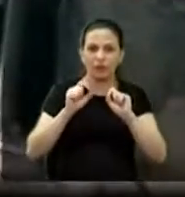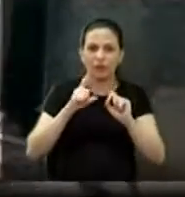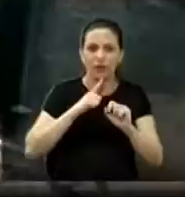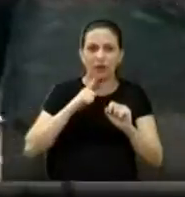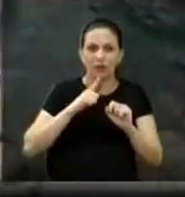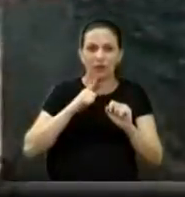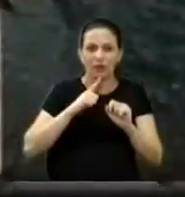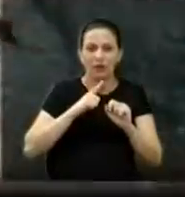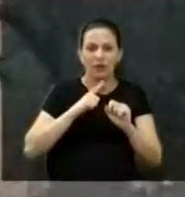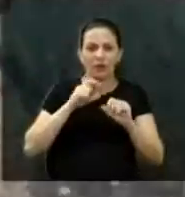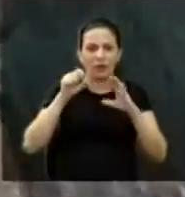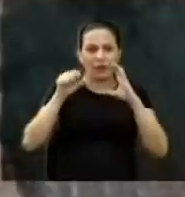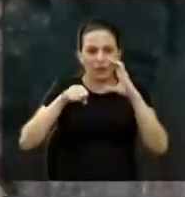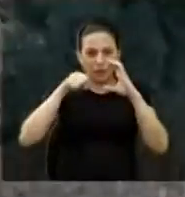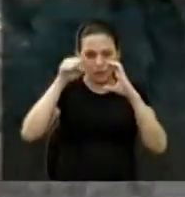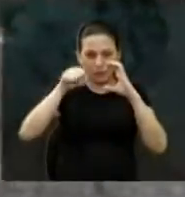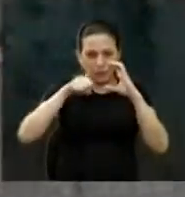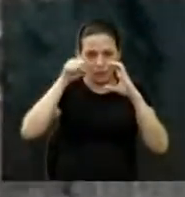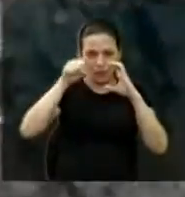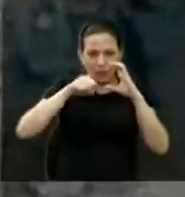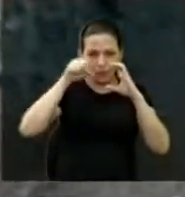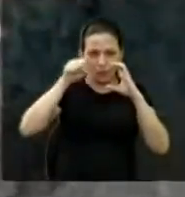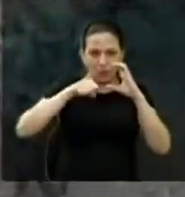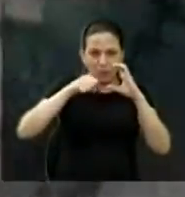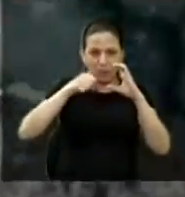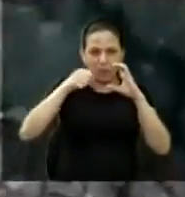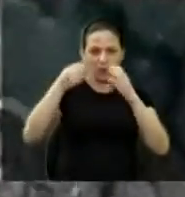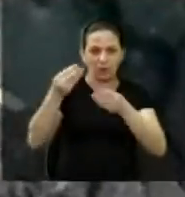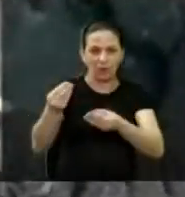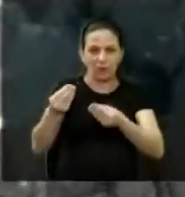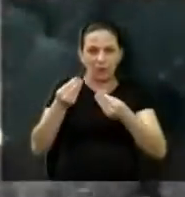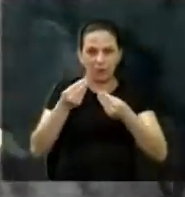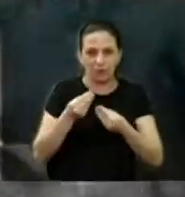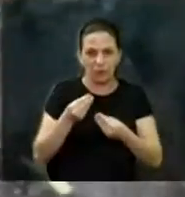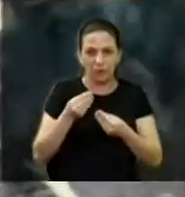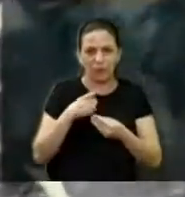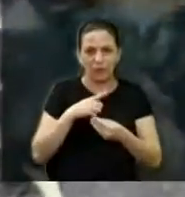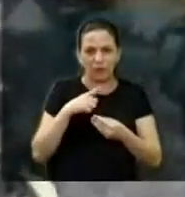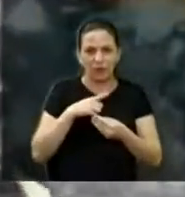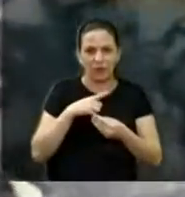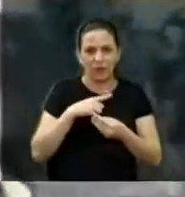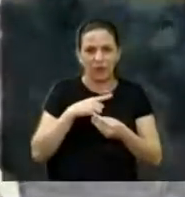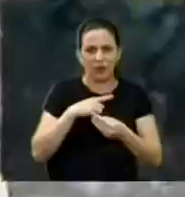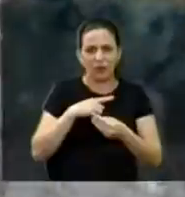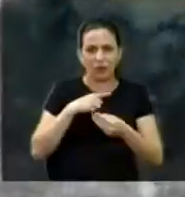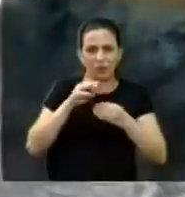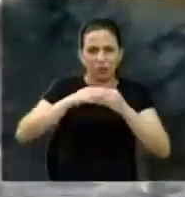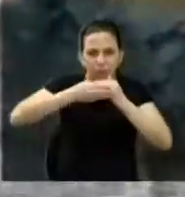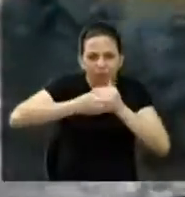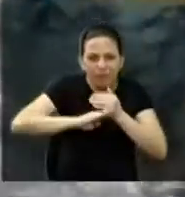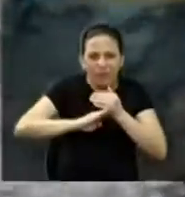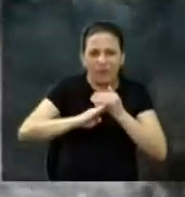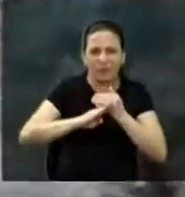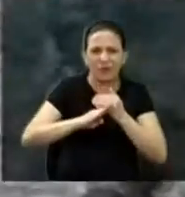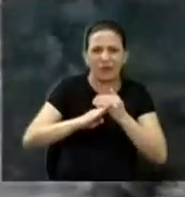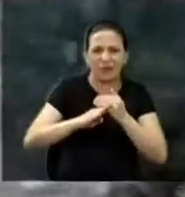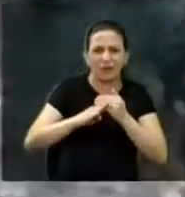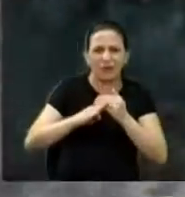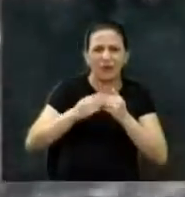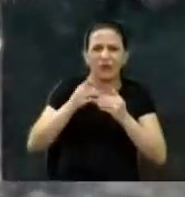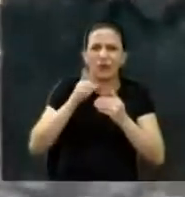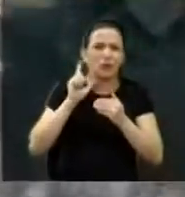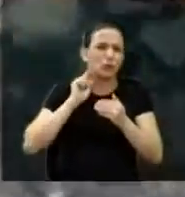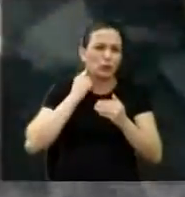foi filmado por uma pessoa que nos encaminhou e tem um buraco ali. Então, imagina ali que dá para descer de tudo.